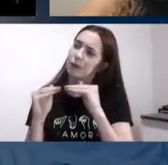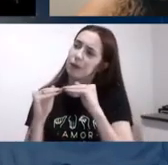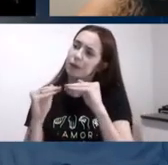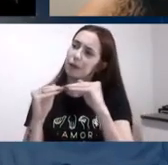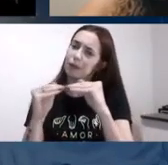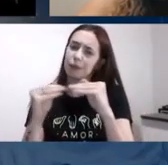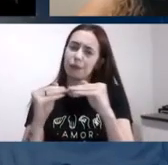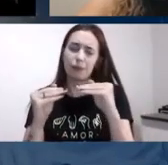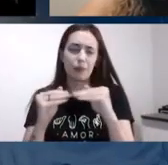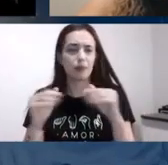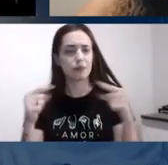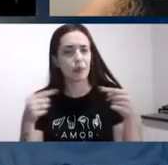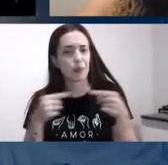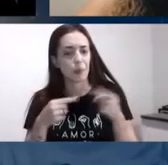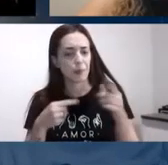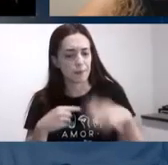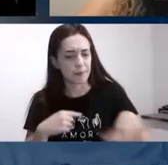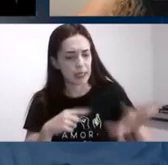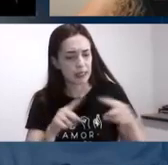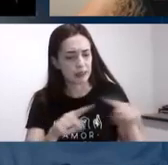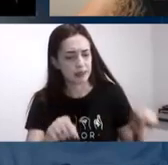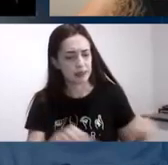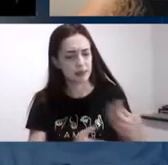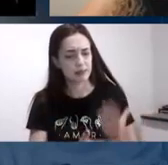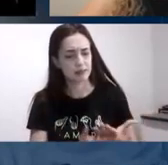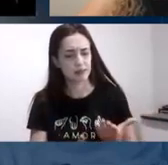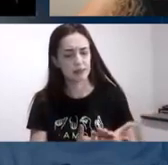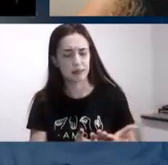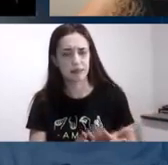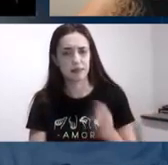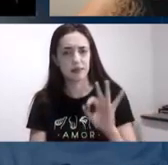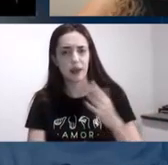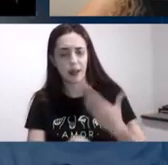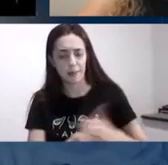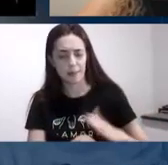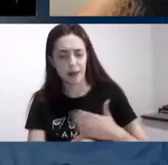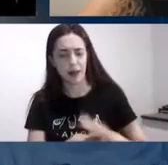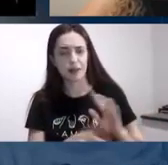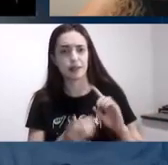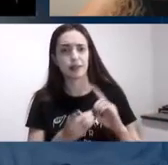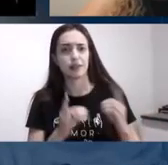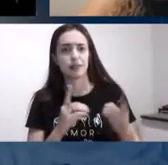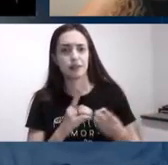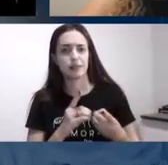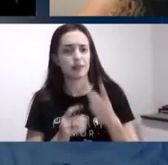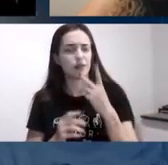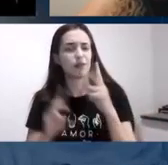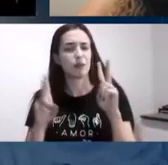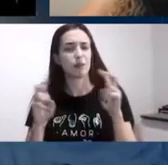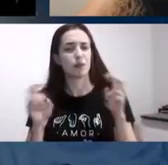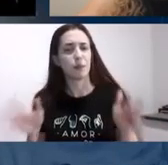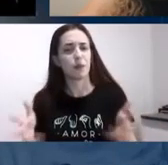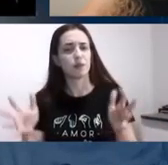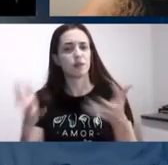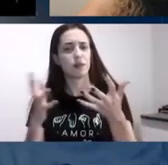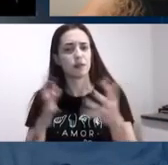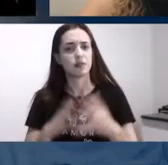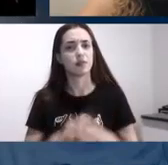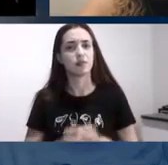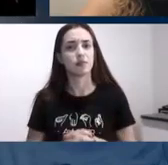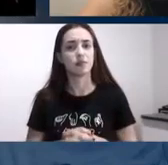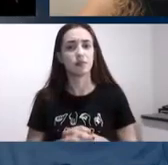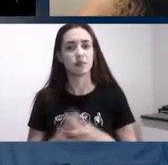sala de aula ou seja para a prática didática principalmente a questão da motivação intrínseca e